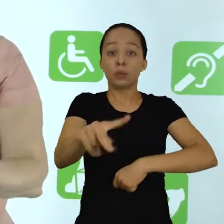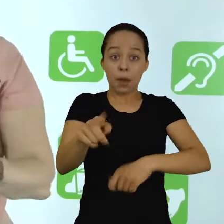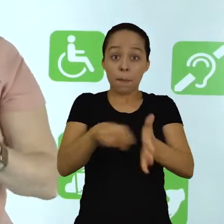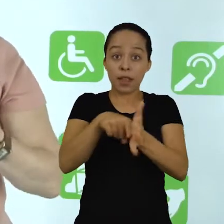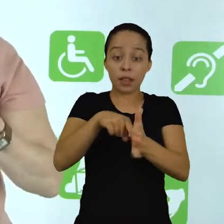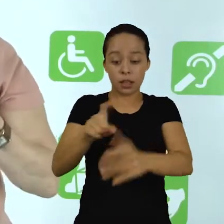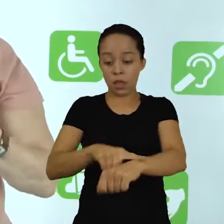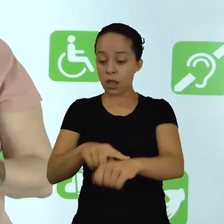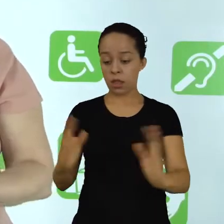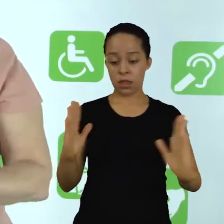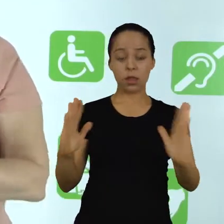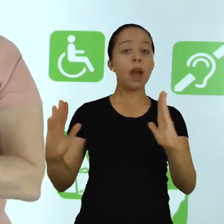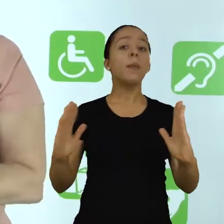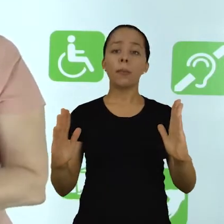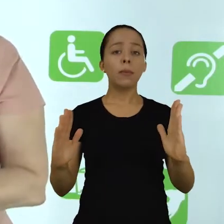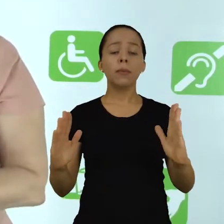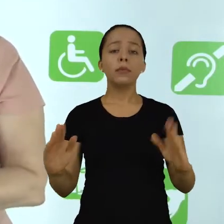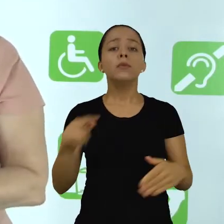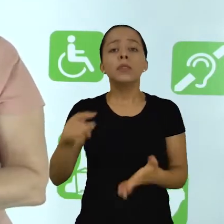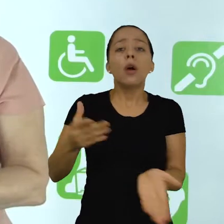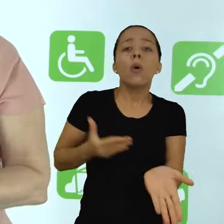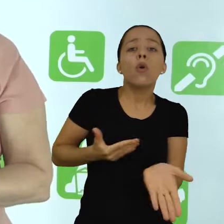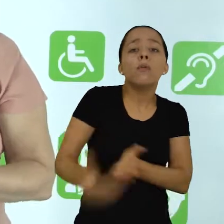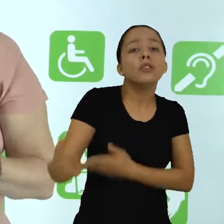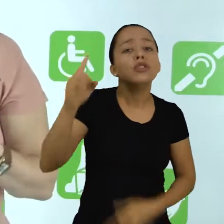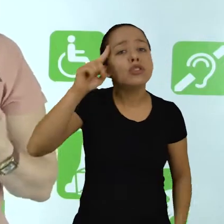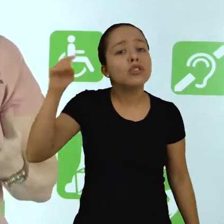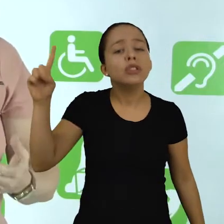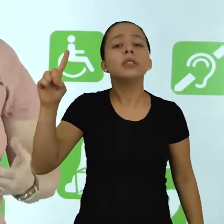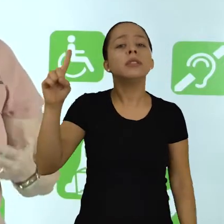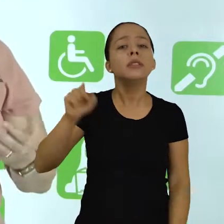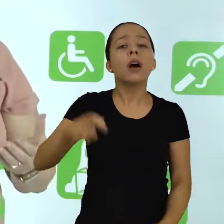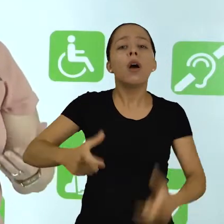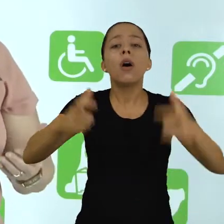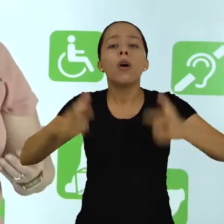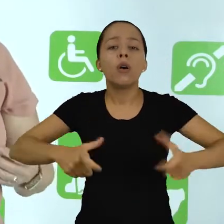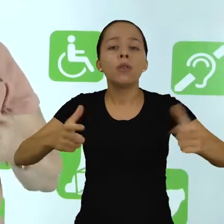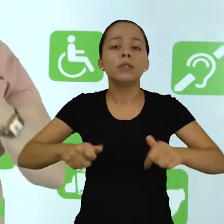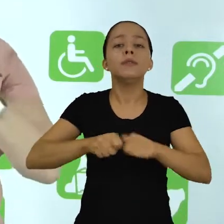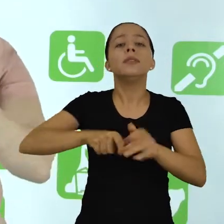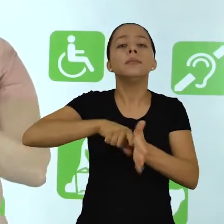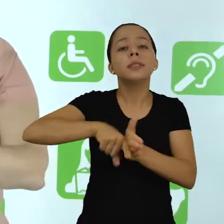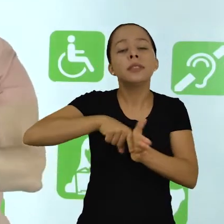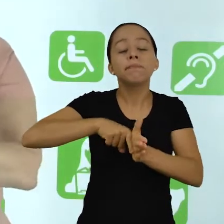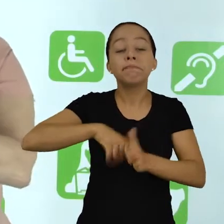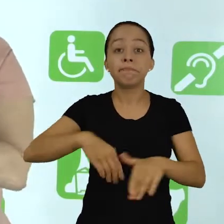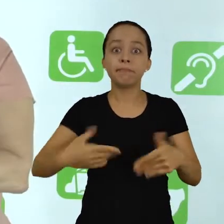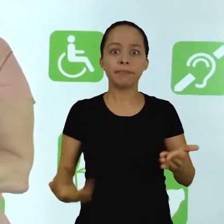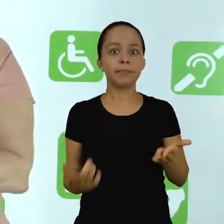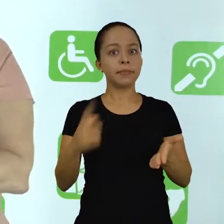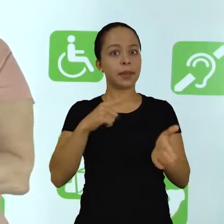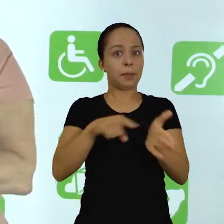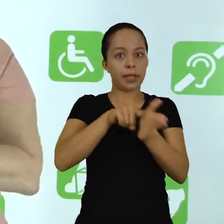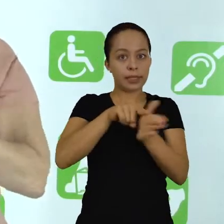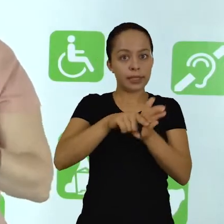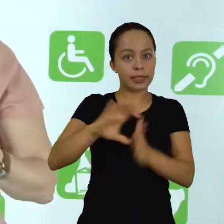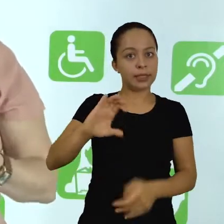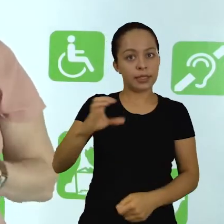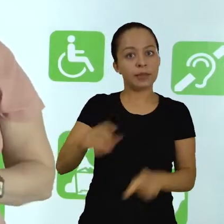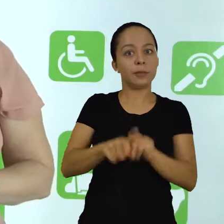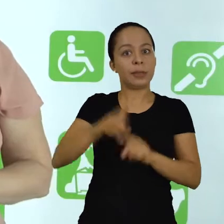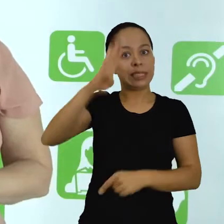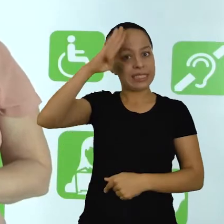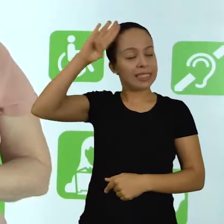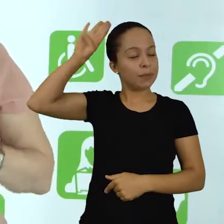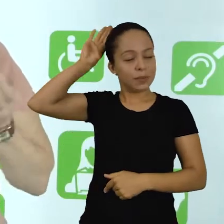tem disponível para fazer sua pesquisa, quando você vai fazer, onde você vai fazer. Todo